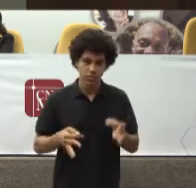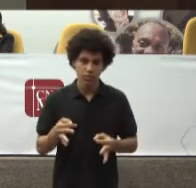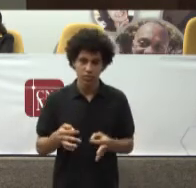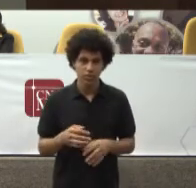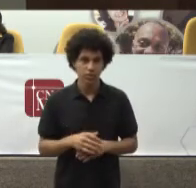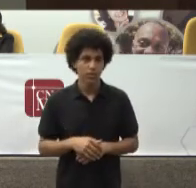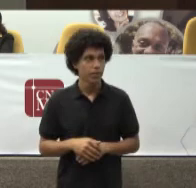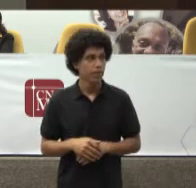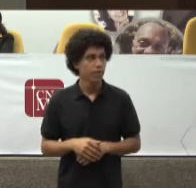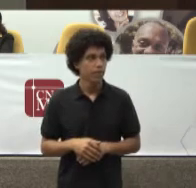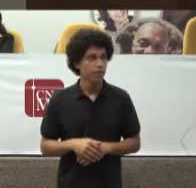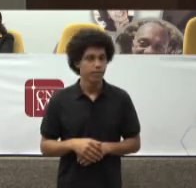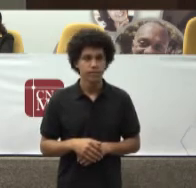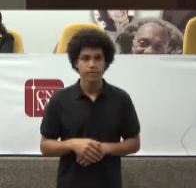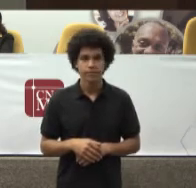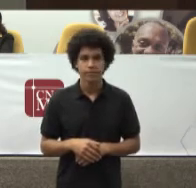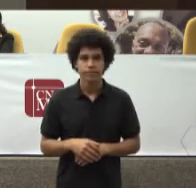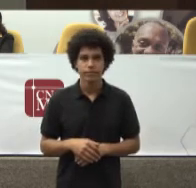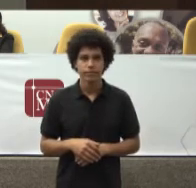Não está fácil